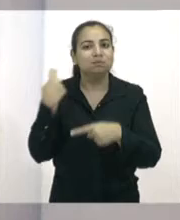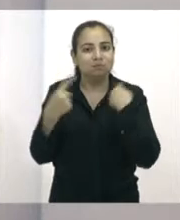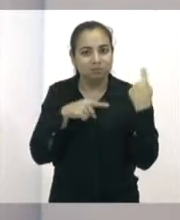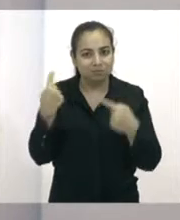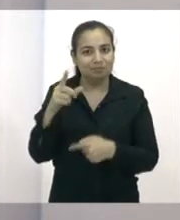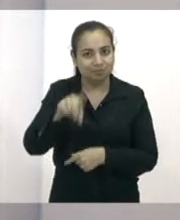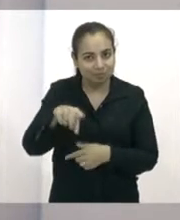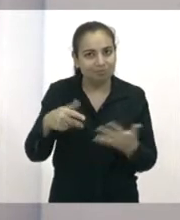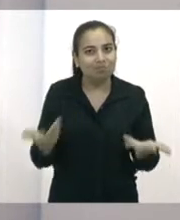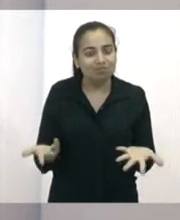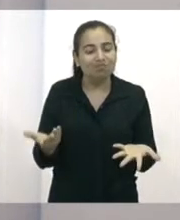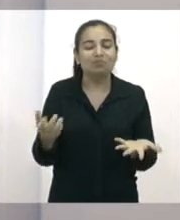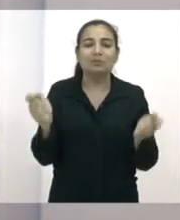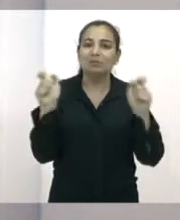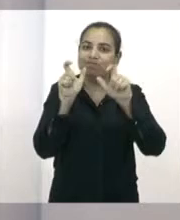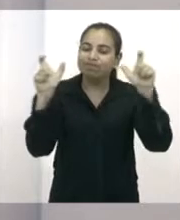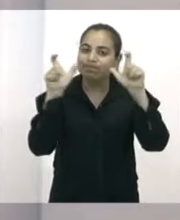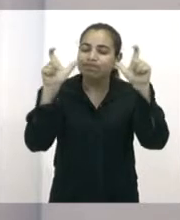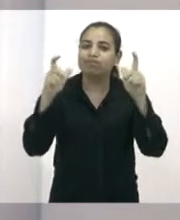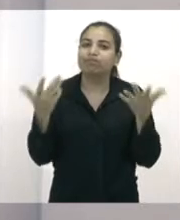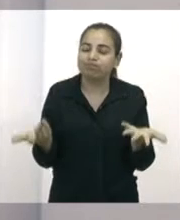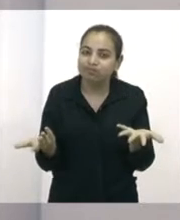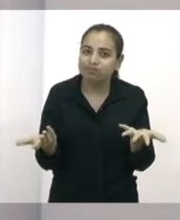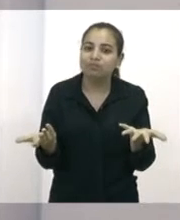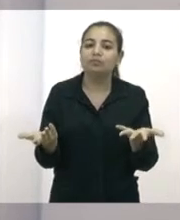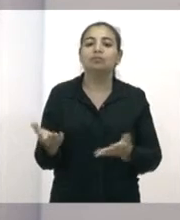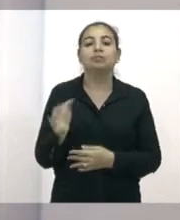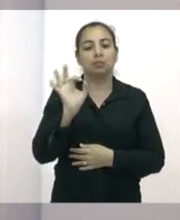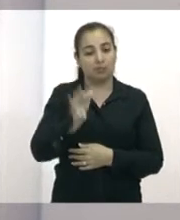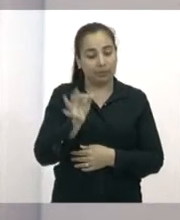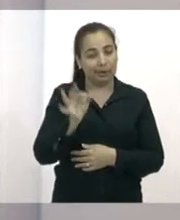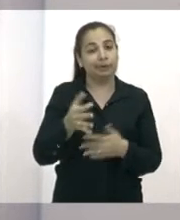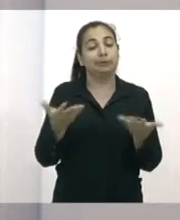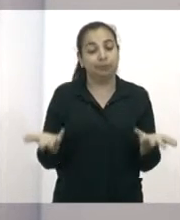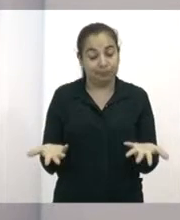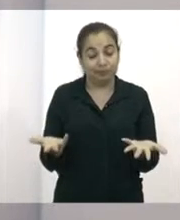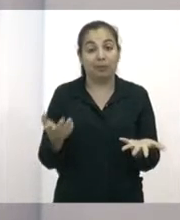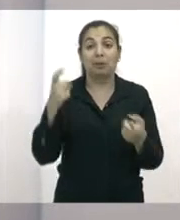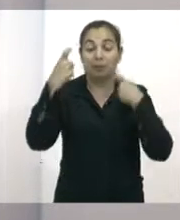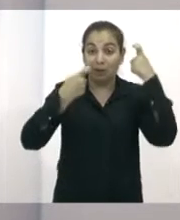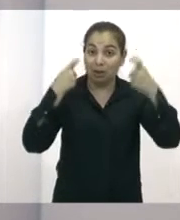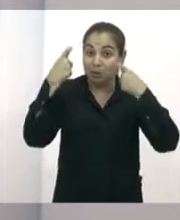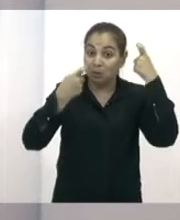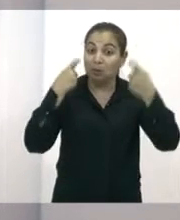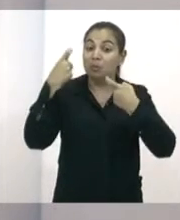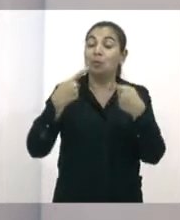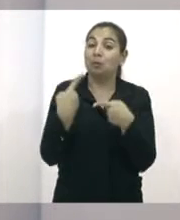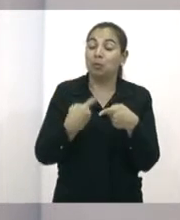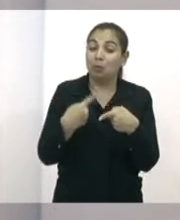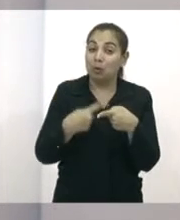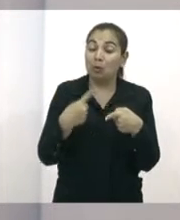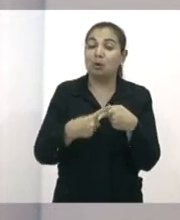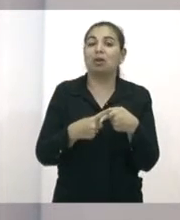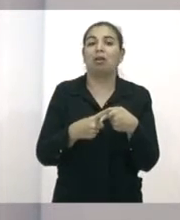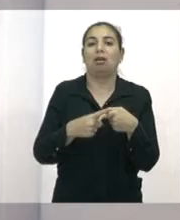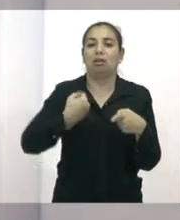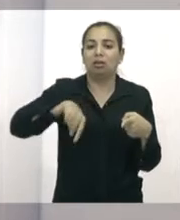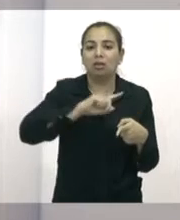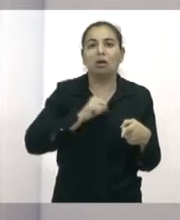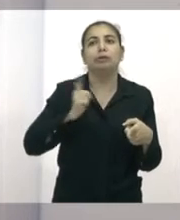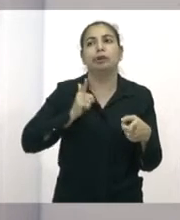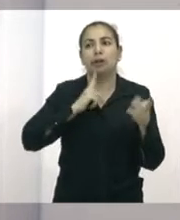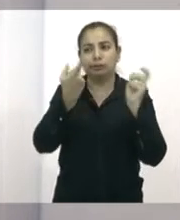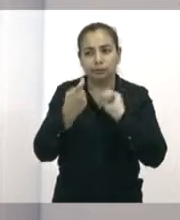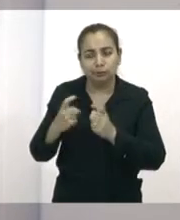isso é muito alarmante. É um dado muito alarmante, não é, vereadora? Sim, é um outro dado preocupante que nós temos também discutido